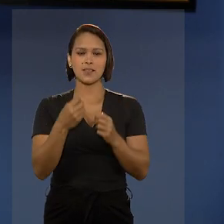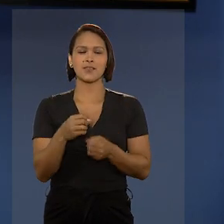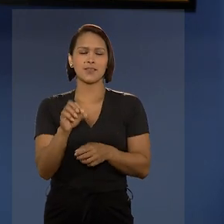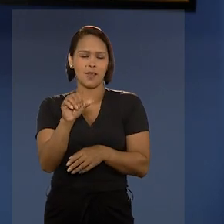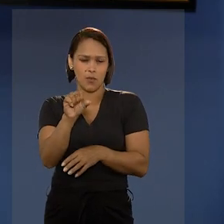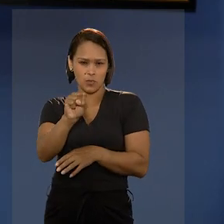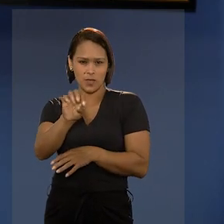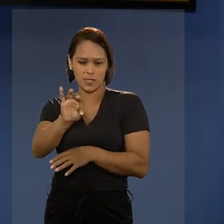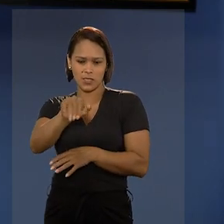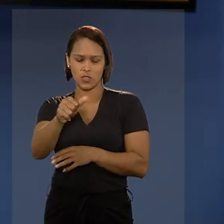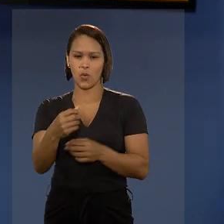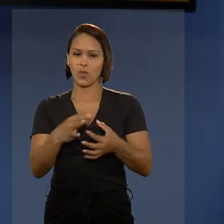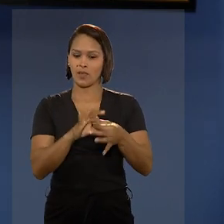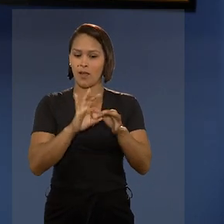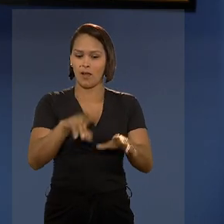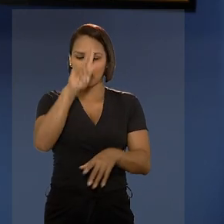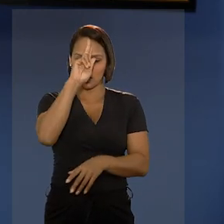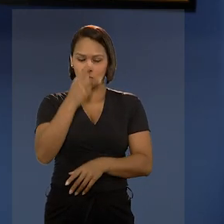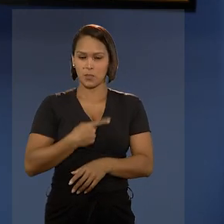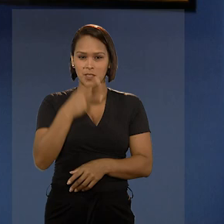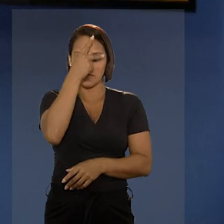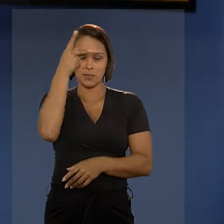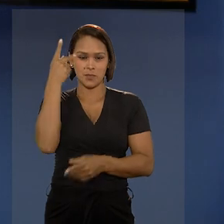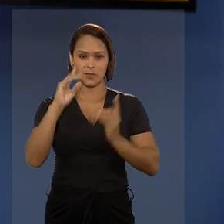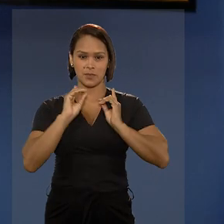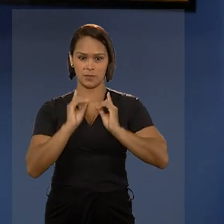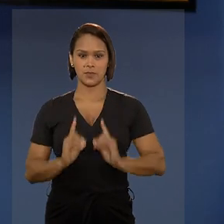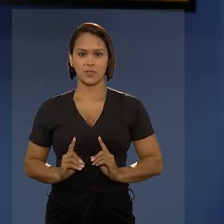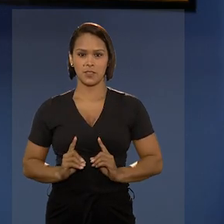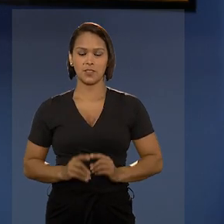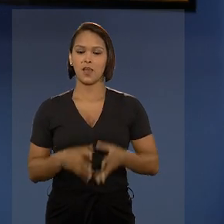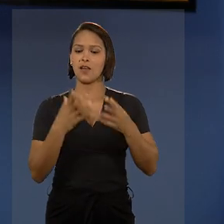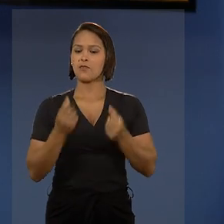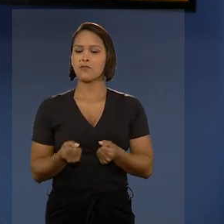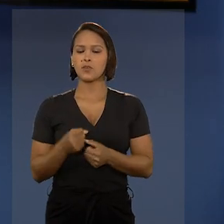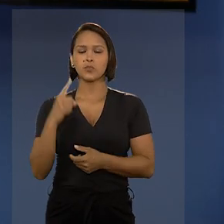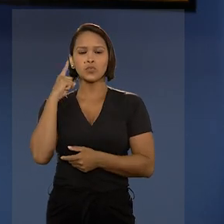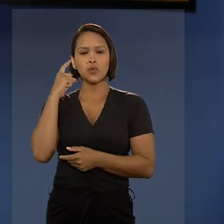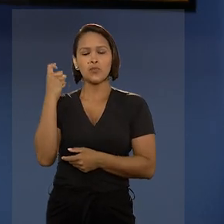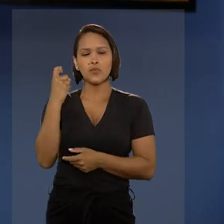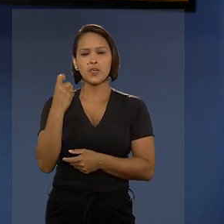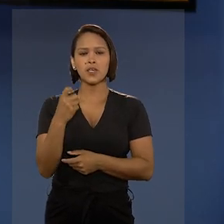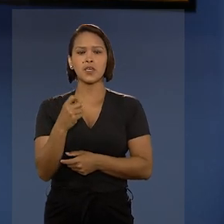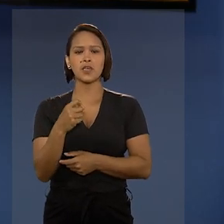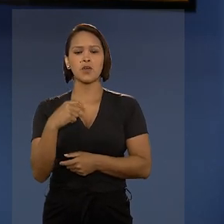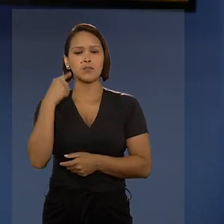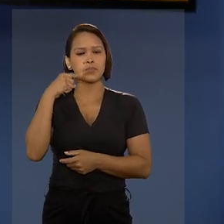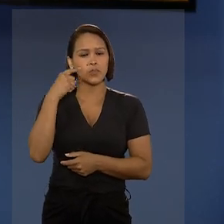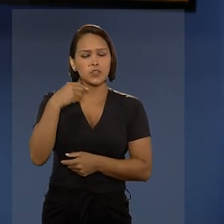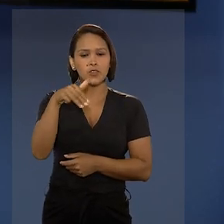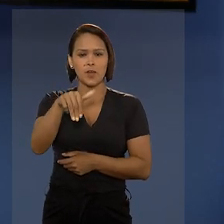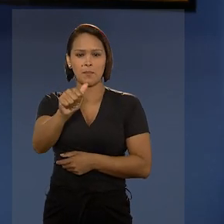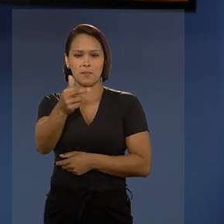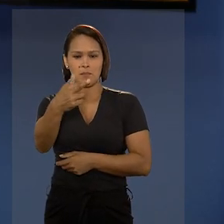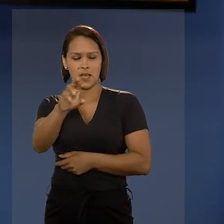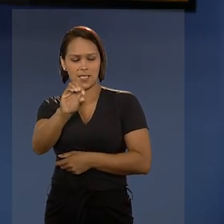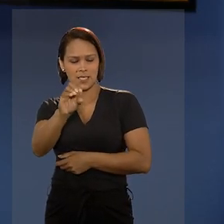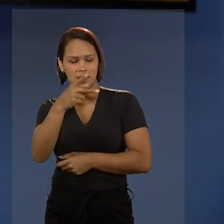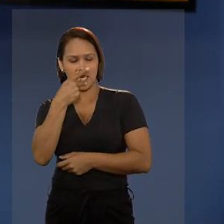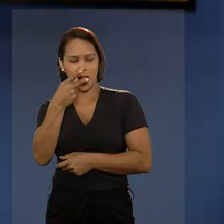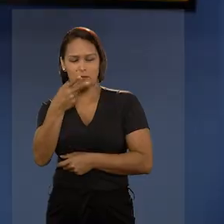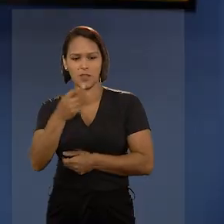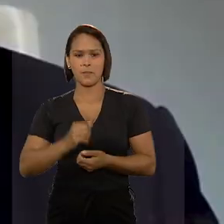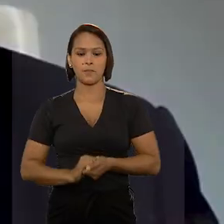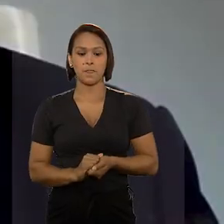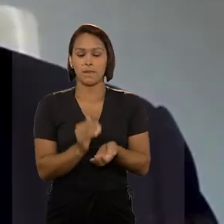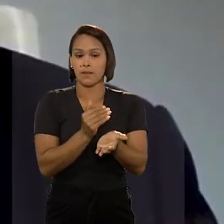do Tribunal em garantir autonomia às pessoas com deficiência. Vamos ouvir o que o advogado Marcelo Panico tem a